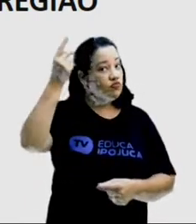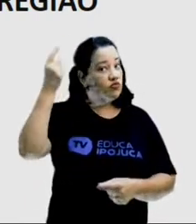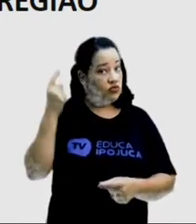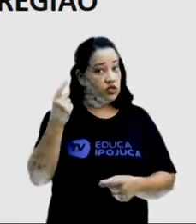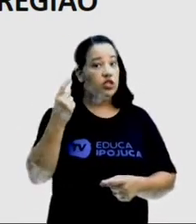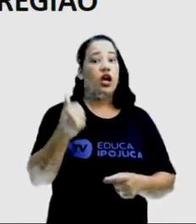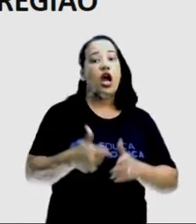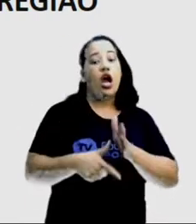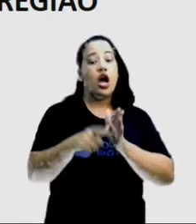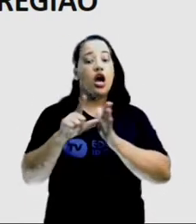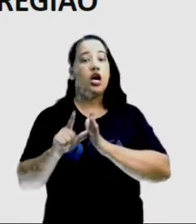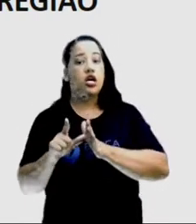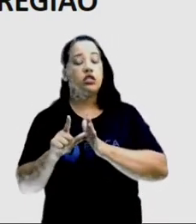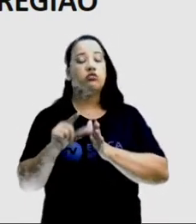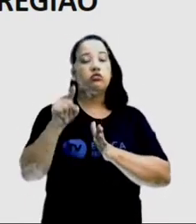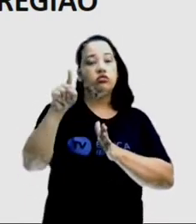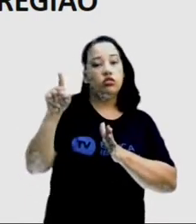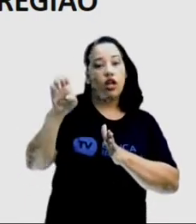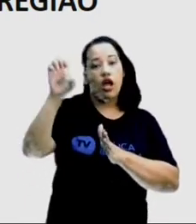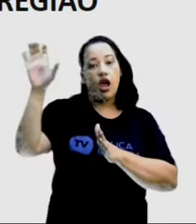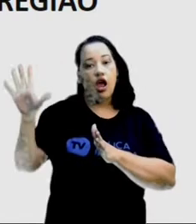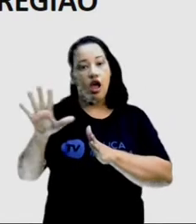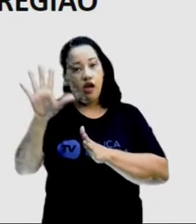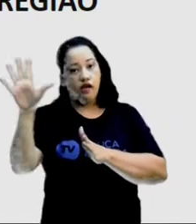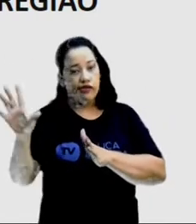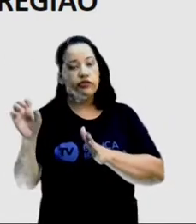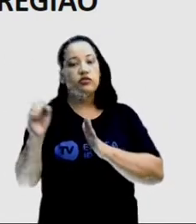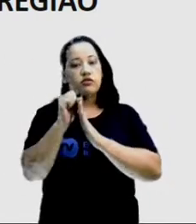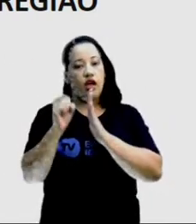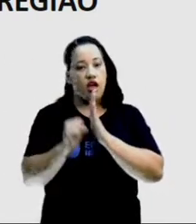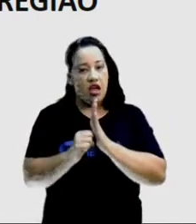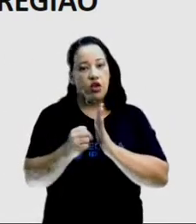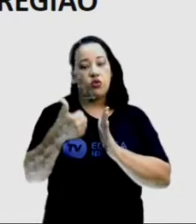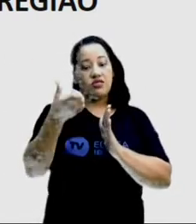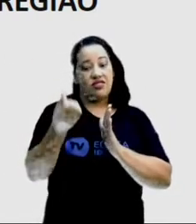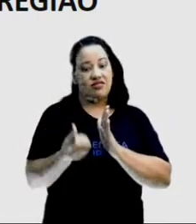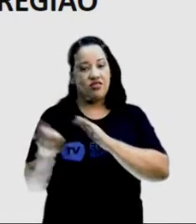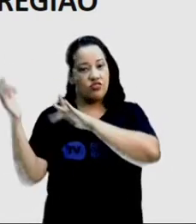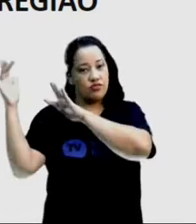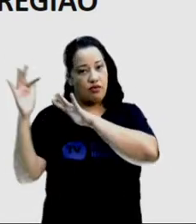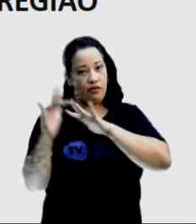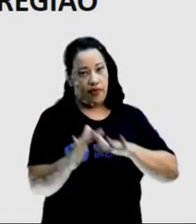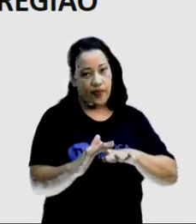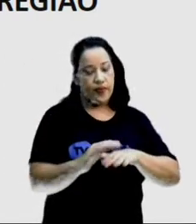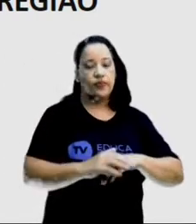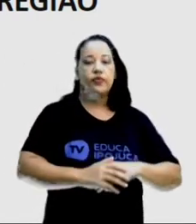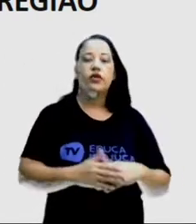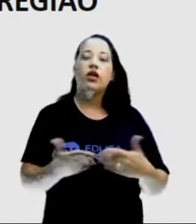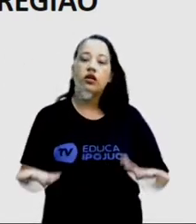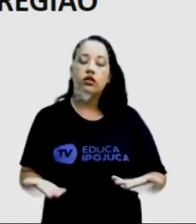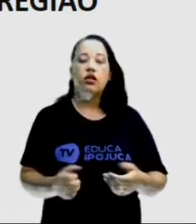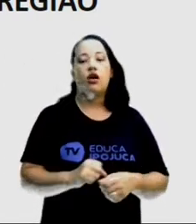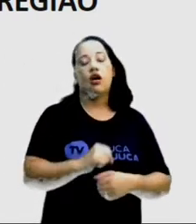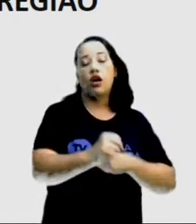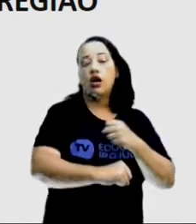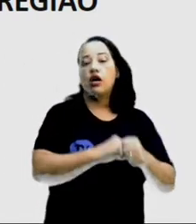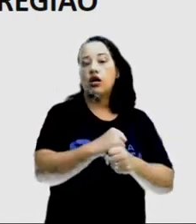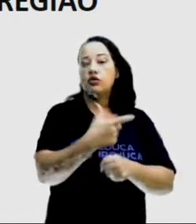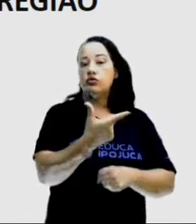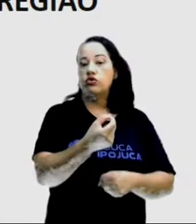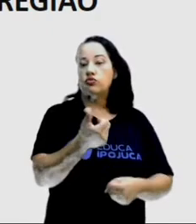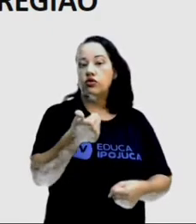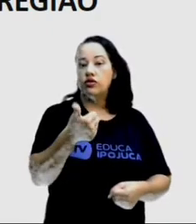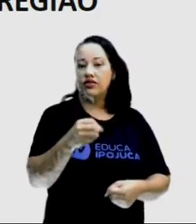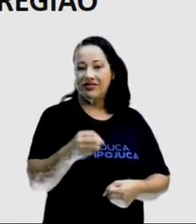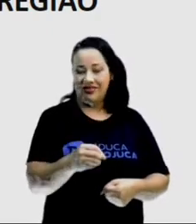colonizadores europeus do século XVI. O censo de 2010 registrou que